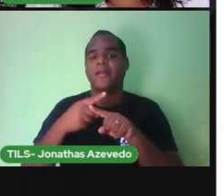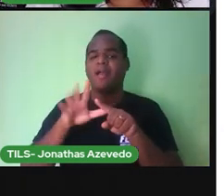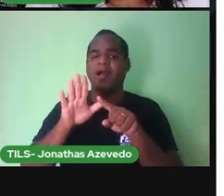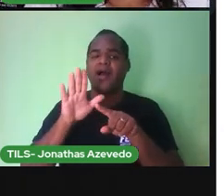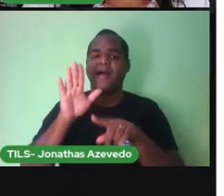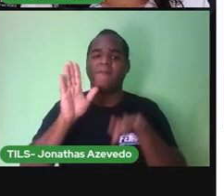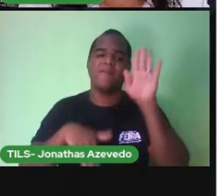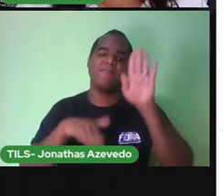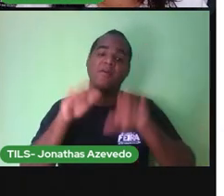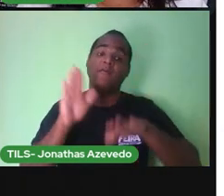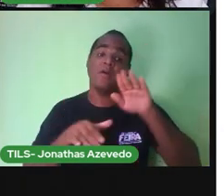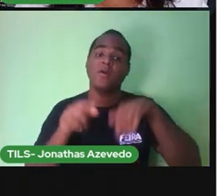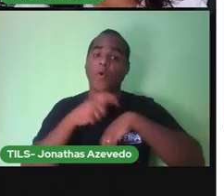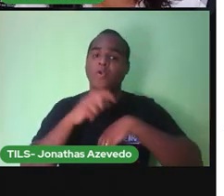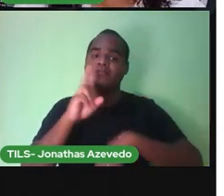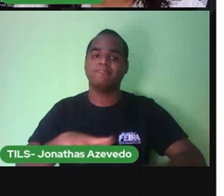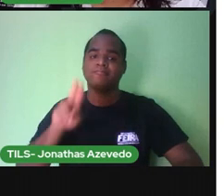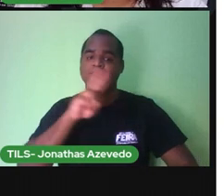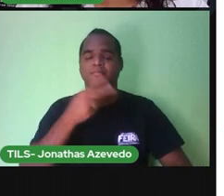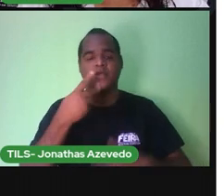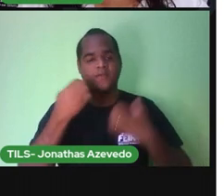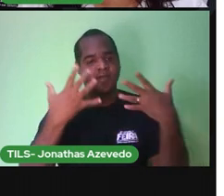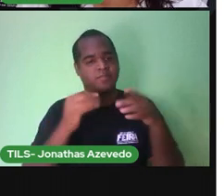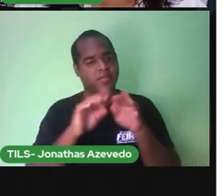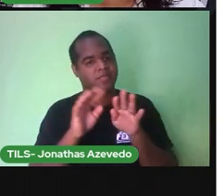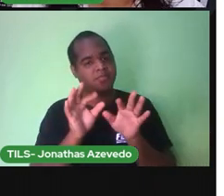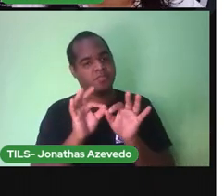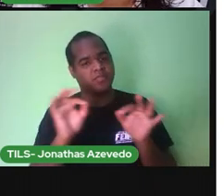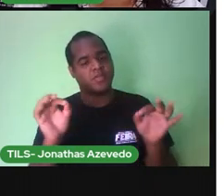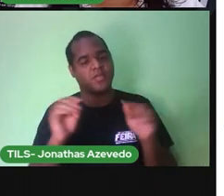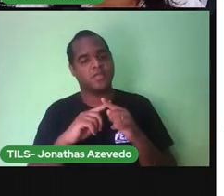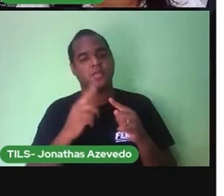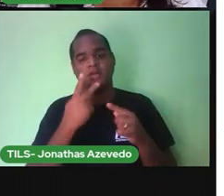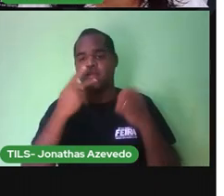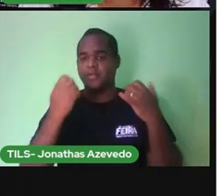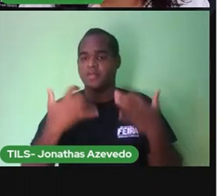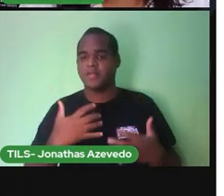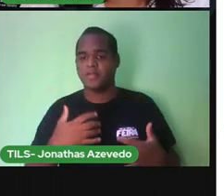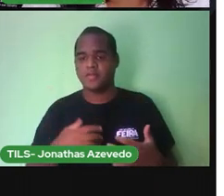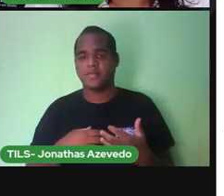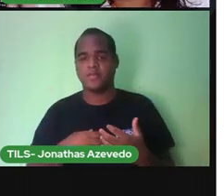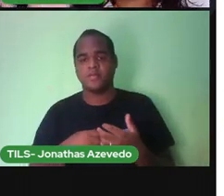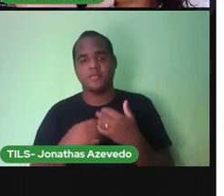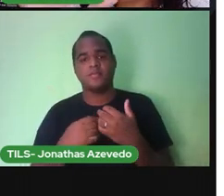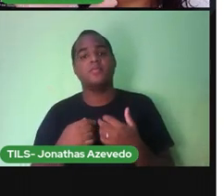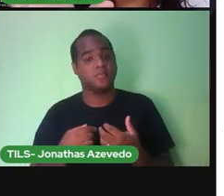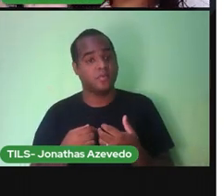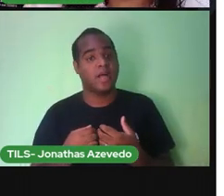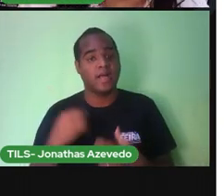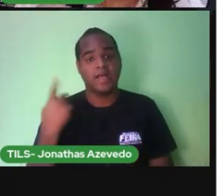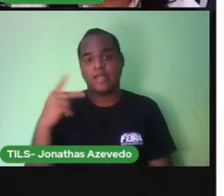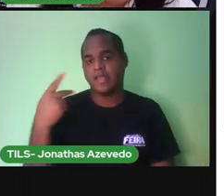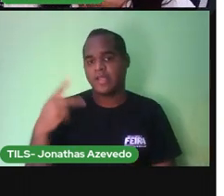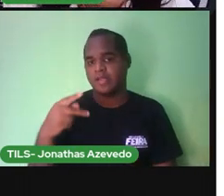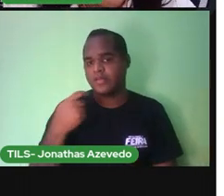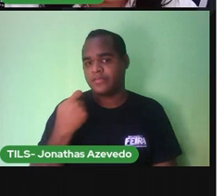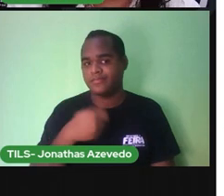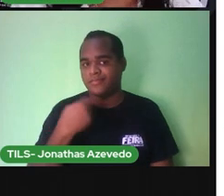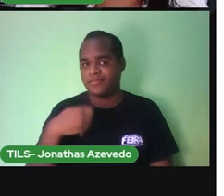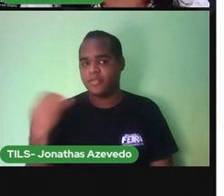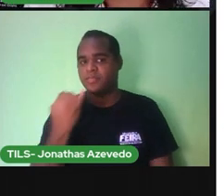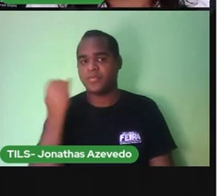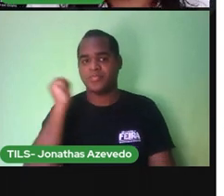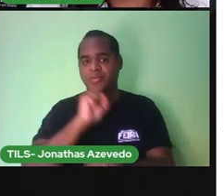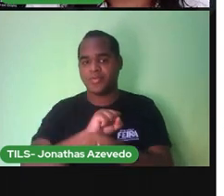utilizar A gente não pode medir A nossa cama A nossa mesa Com a nossa mãozinha E esperar